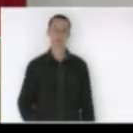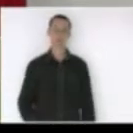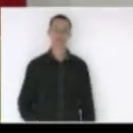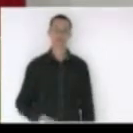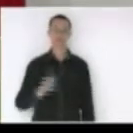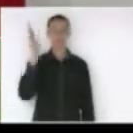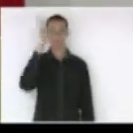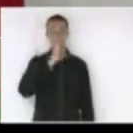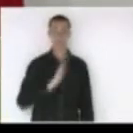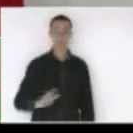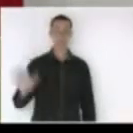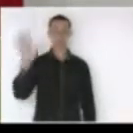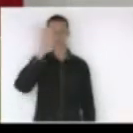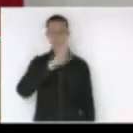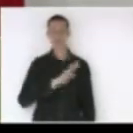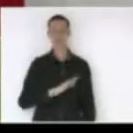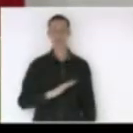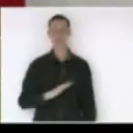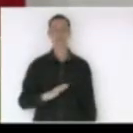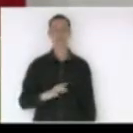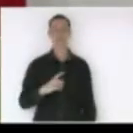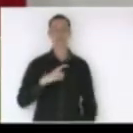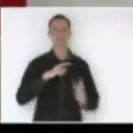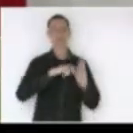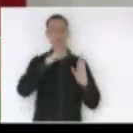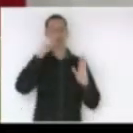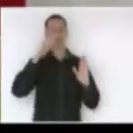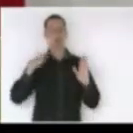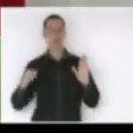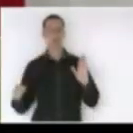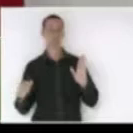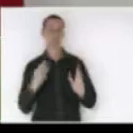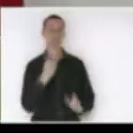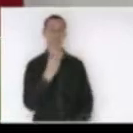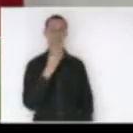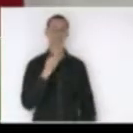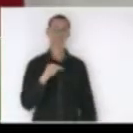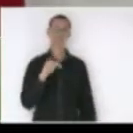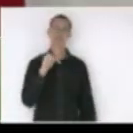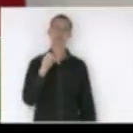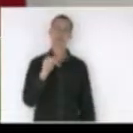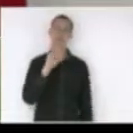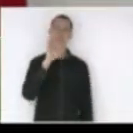de maneira geral houve uma queda de 3.7%